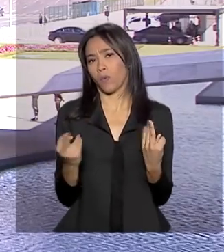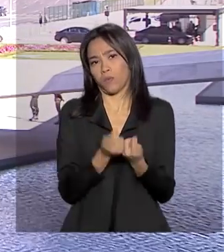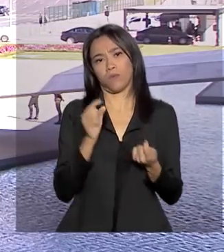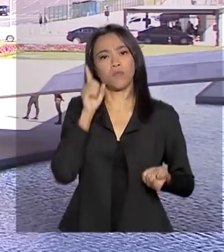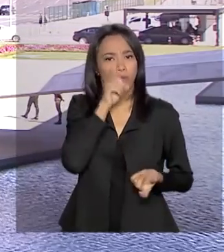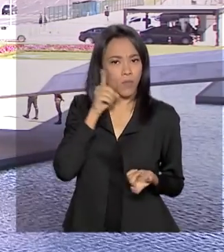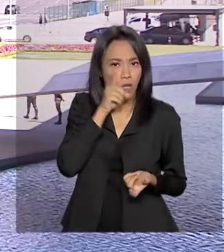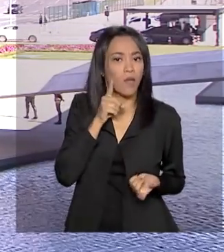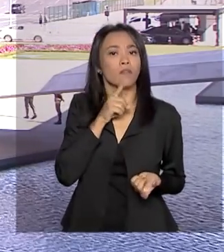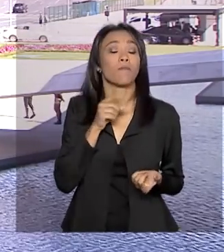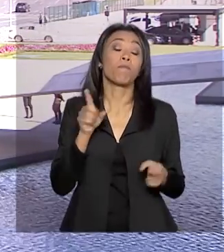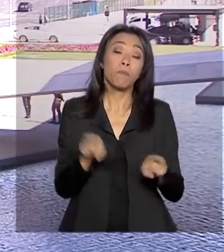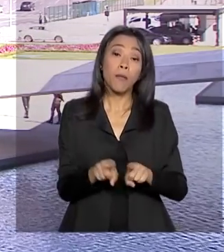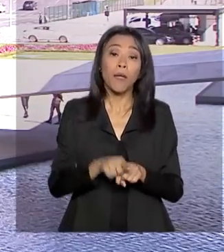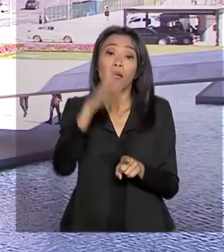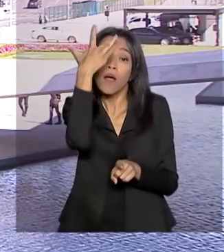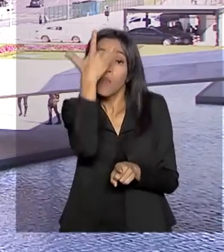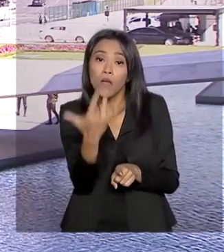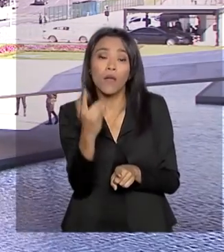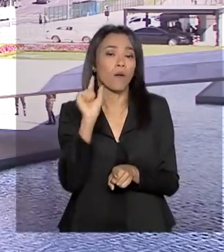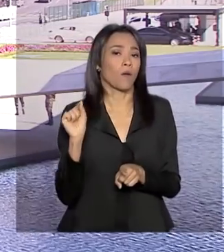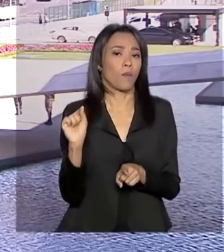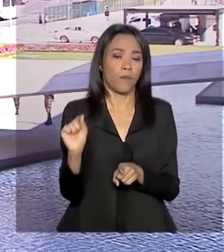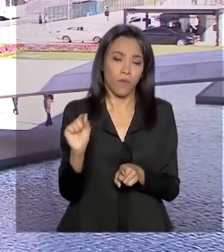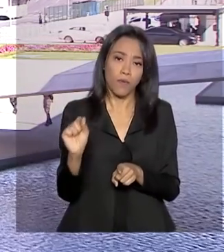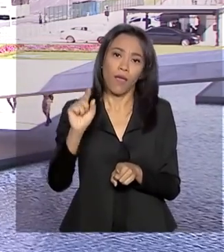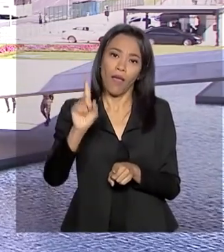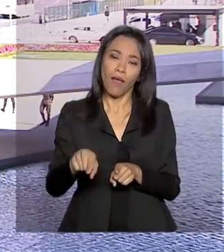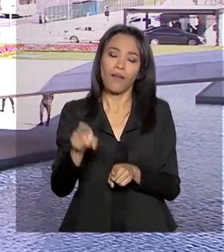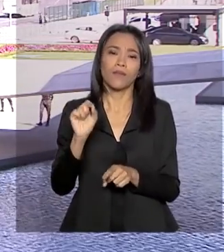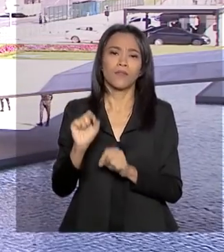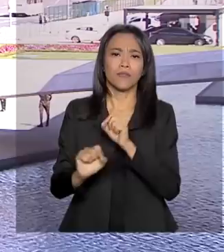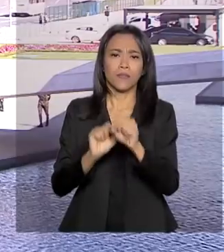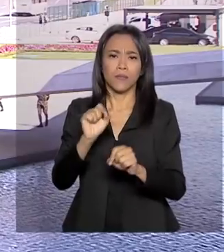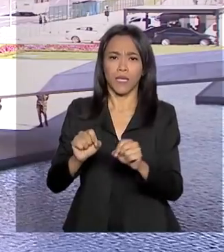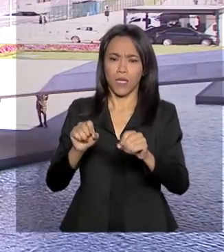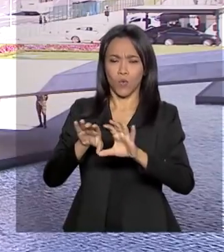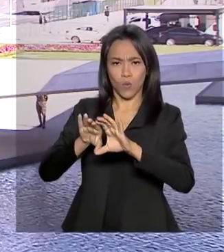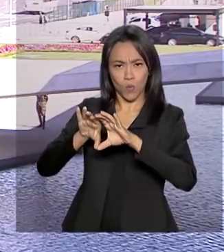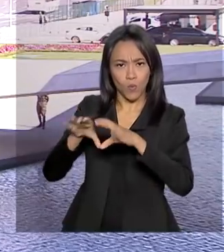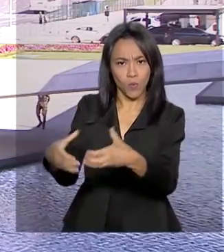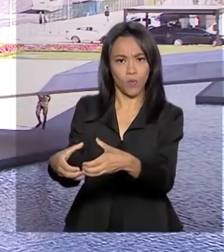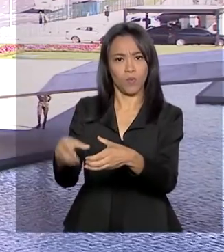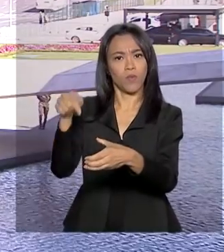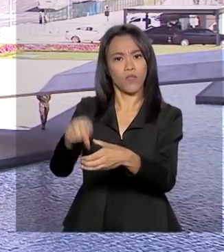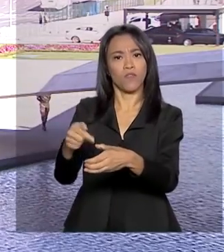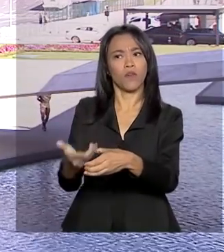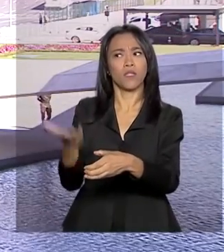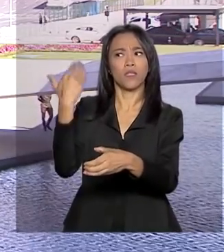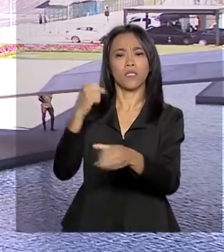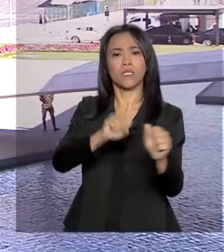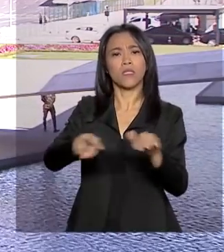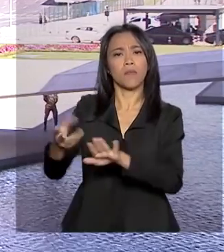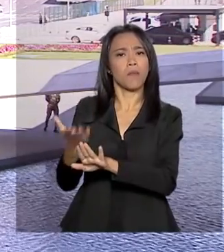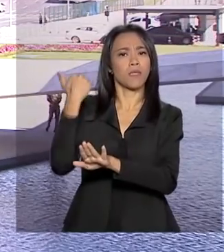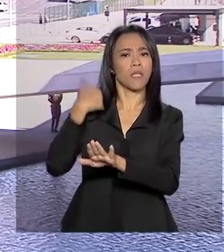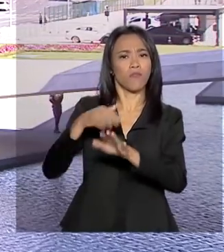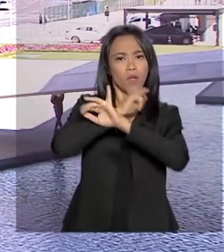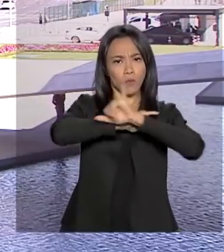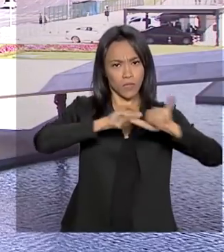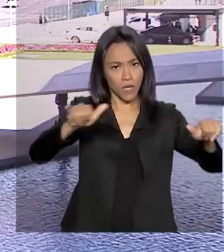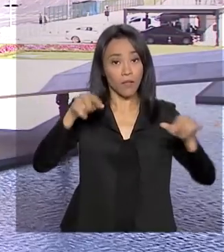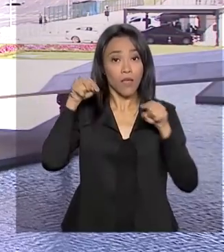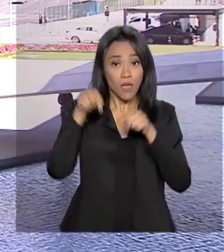Amanhã, tem também a expectativa de instalação daquele gabinete de inteligência do governo que foi anunciado na semana passada. Esse